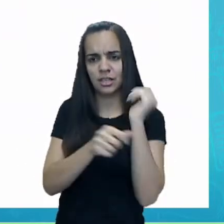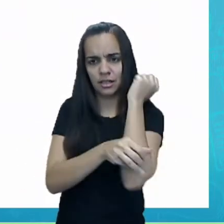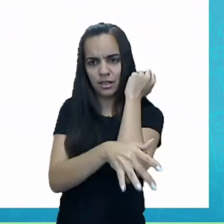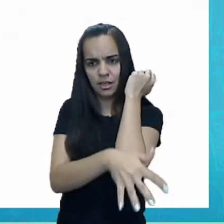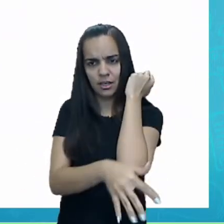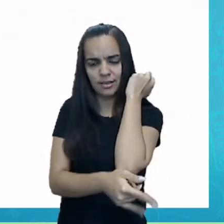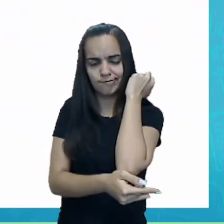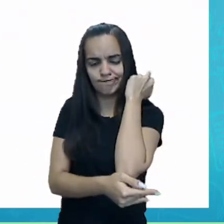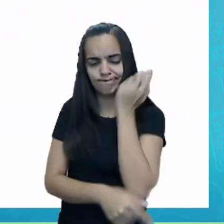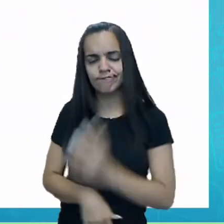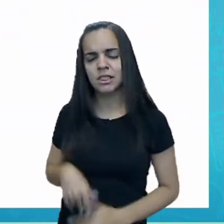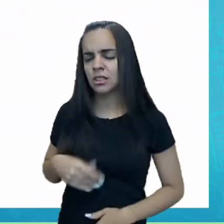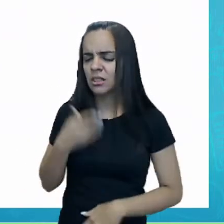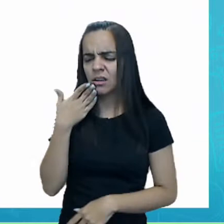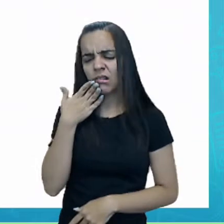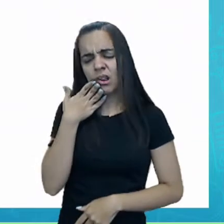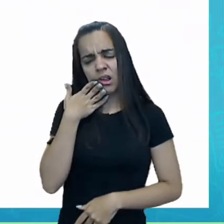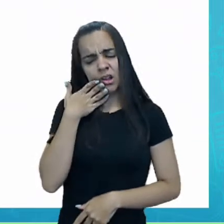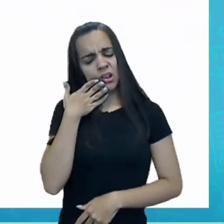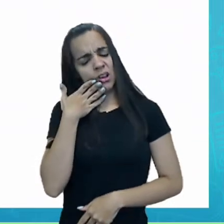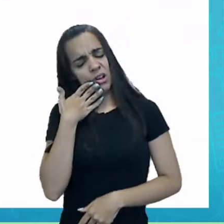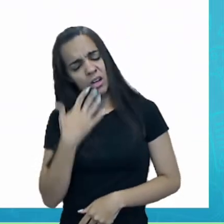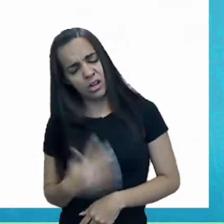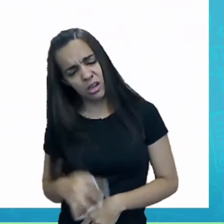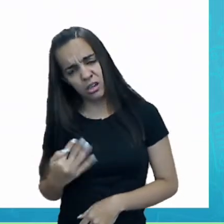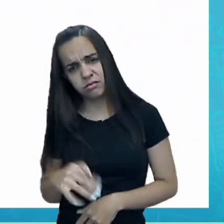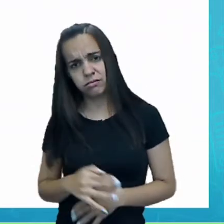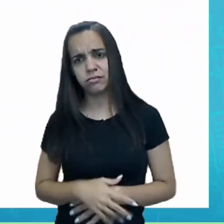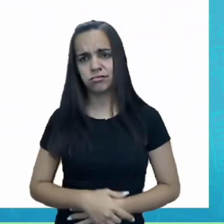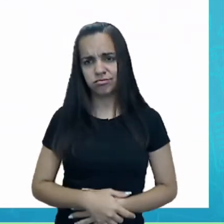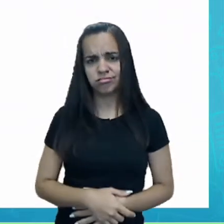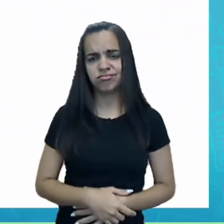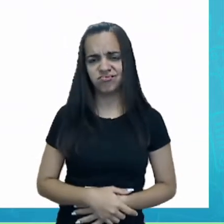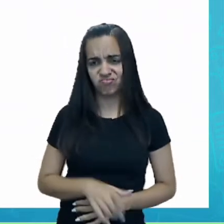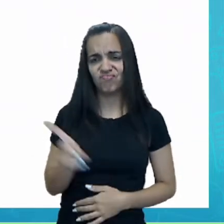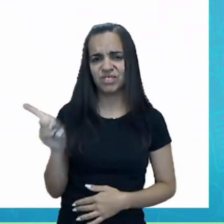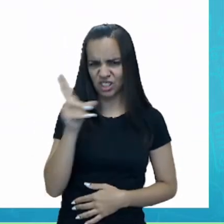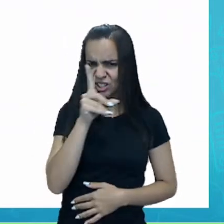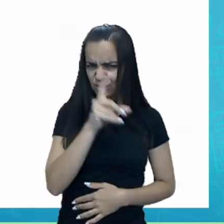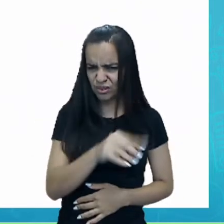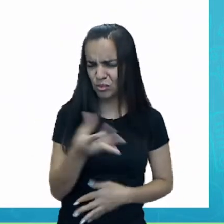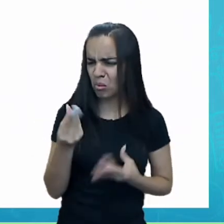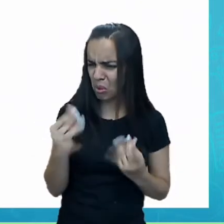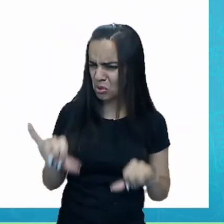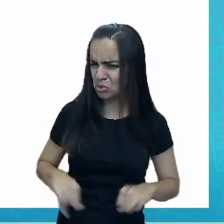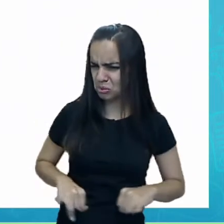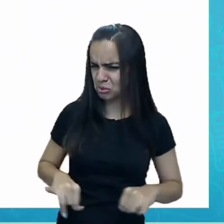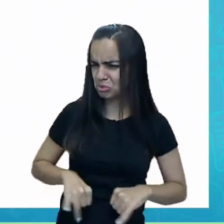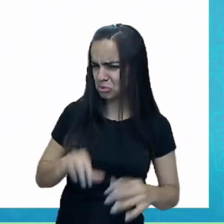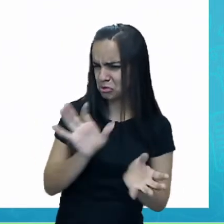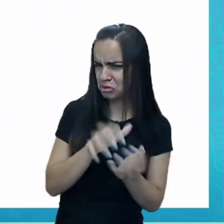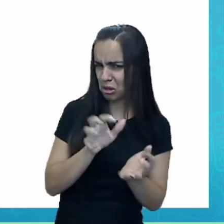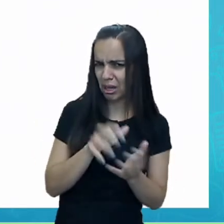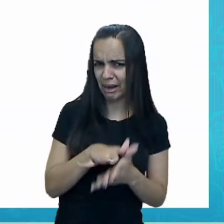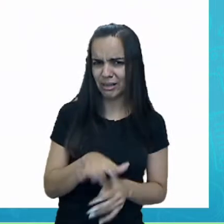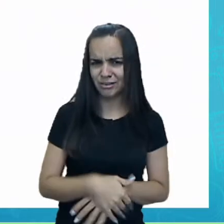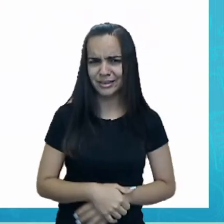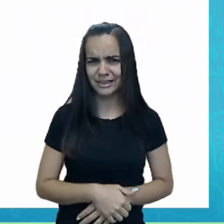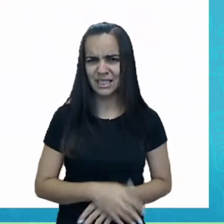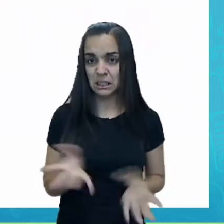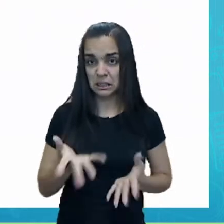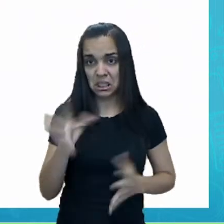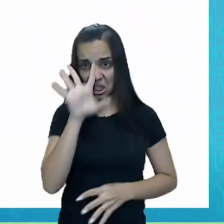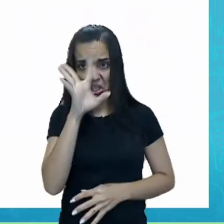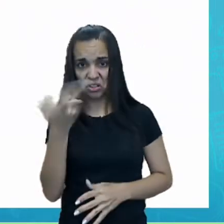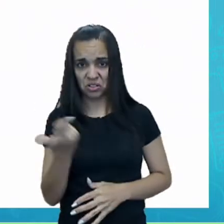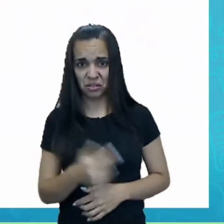E o dente ainda doía. Tá difícil, não tá? Tá sofrendo muito o jacaré. Será que agora